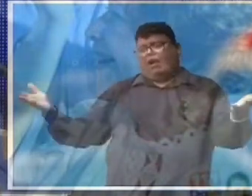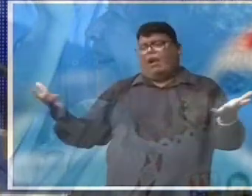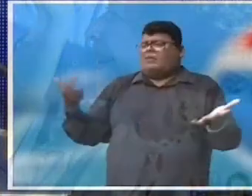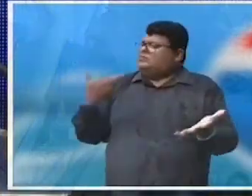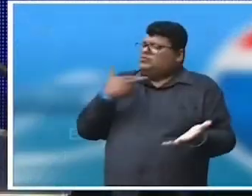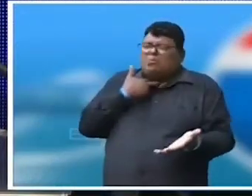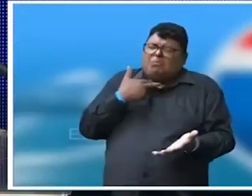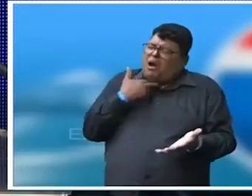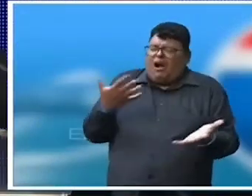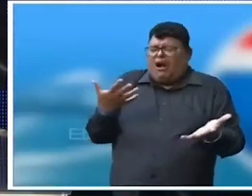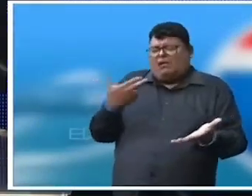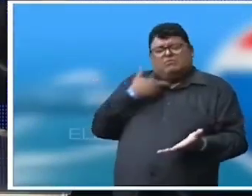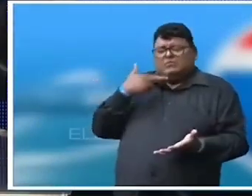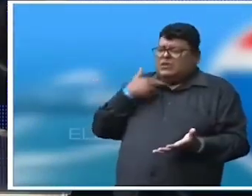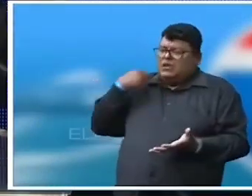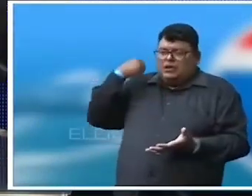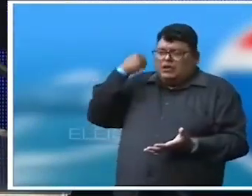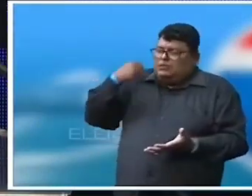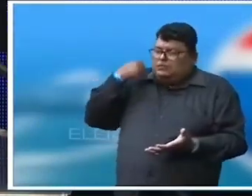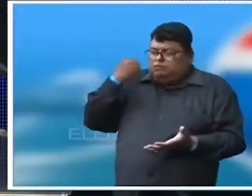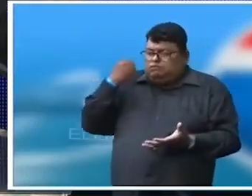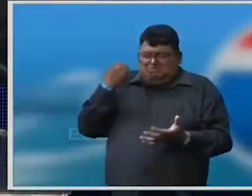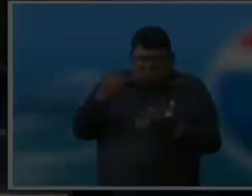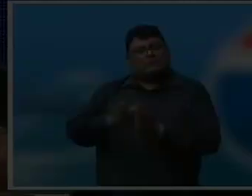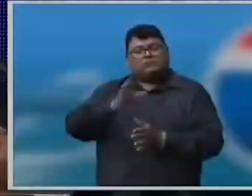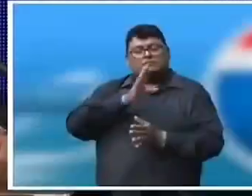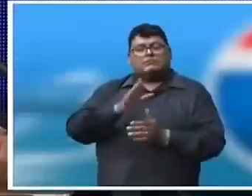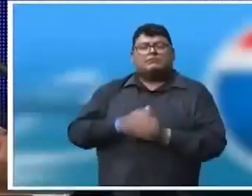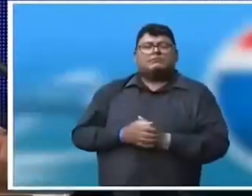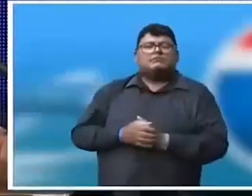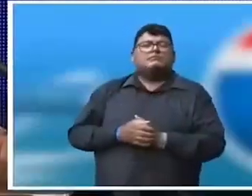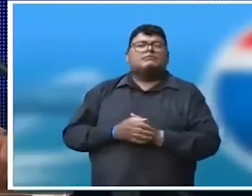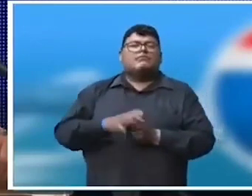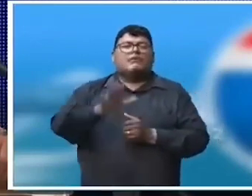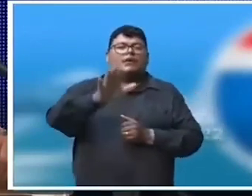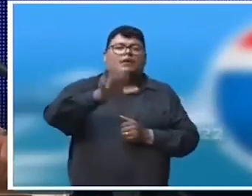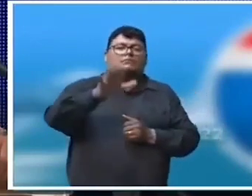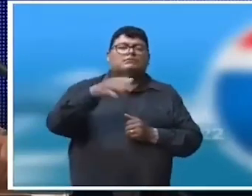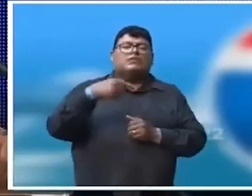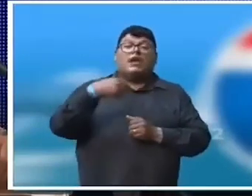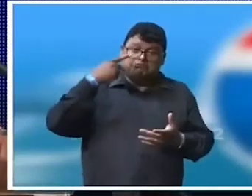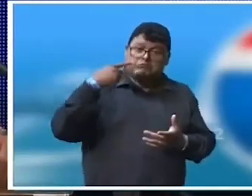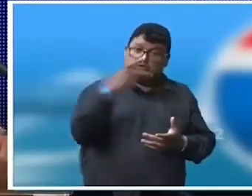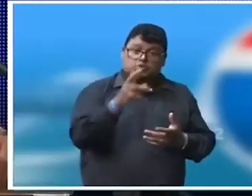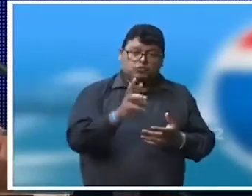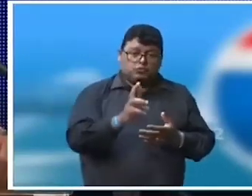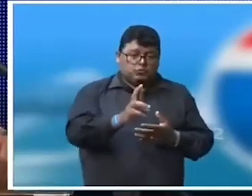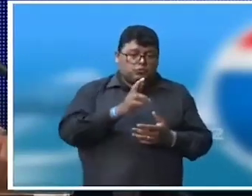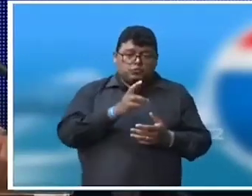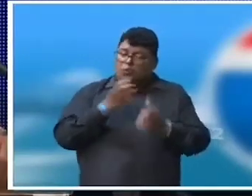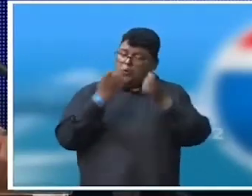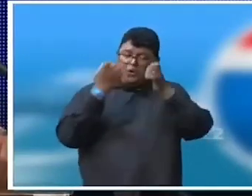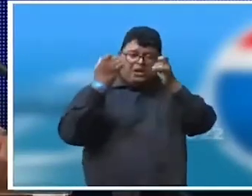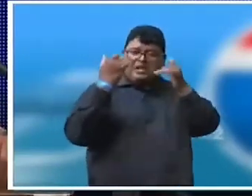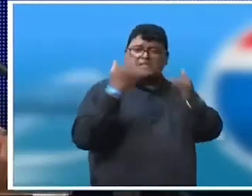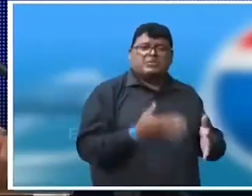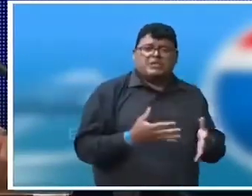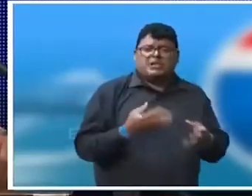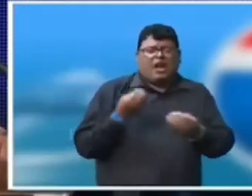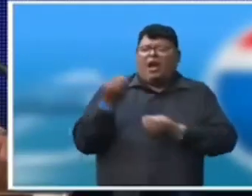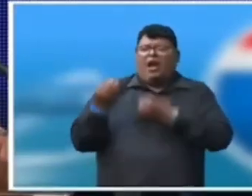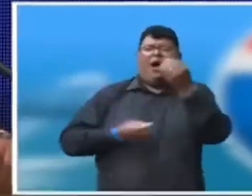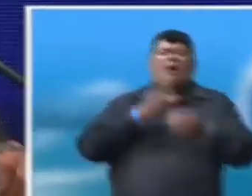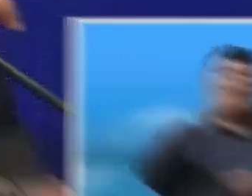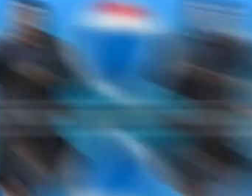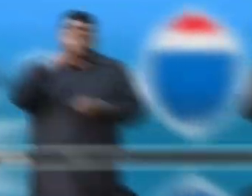não pode, senador. Fale as coisas aqui, na verdade. Então eu quero que nessa sua réplica, como é que dentro daquilo que o senhor